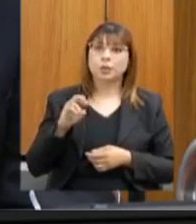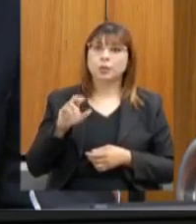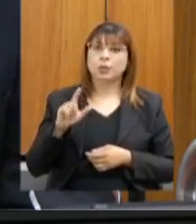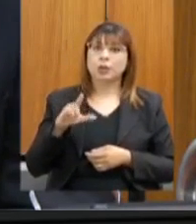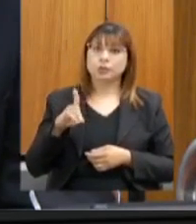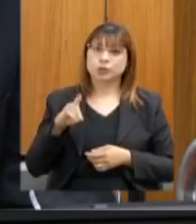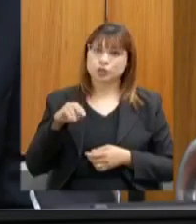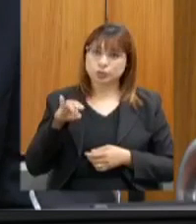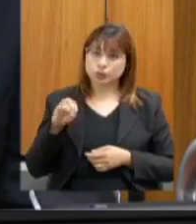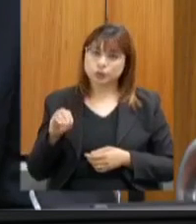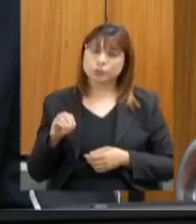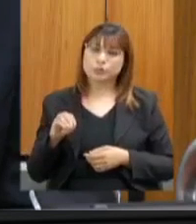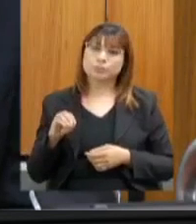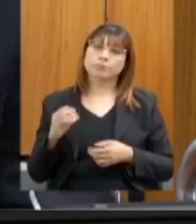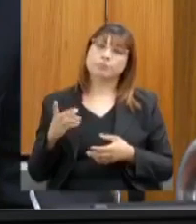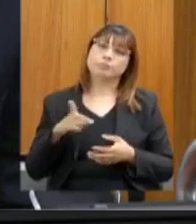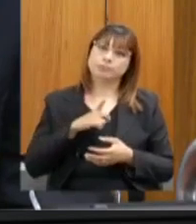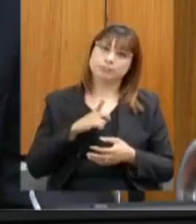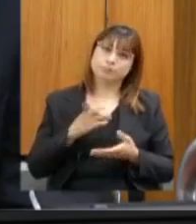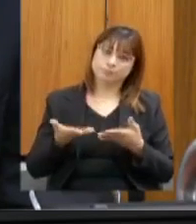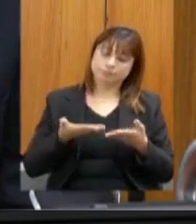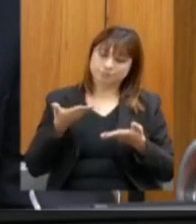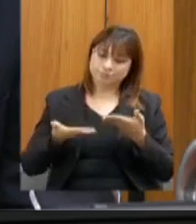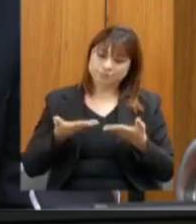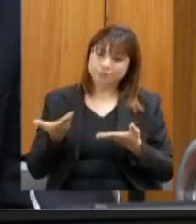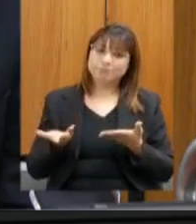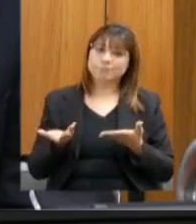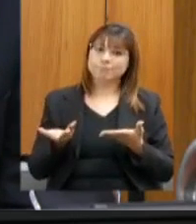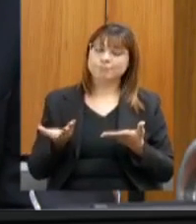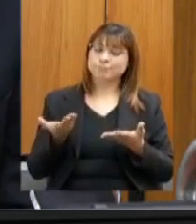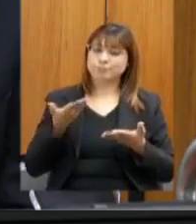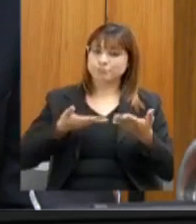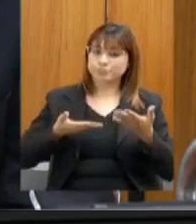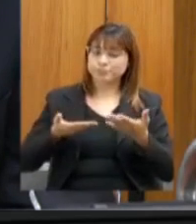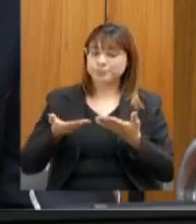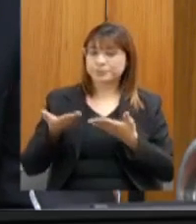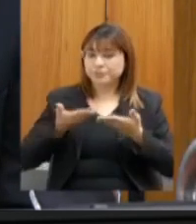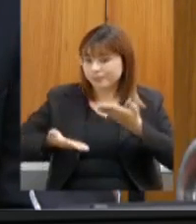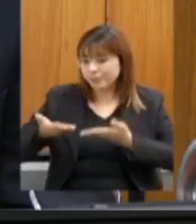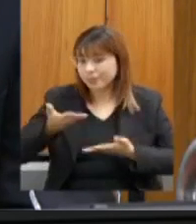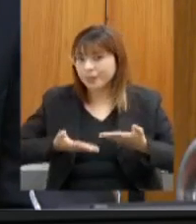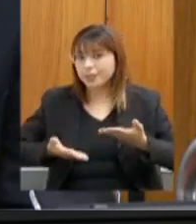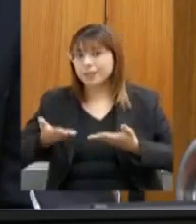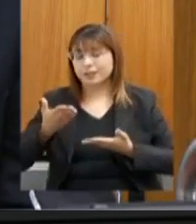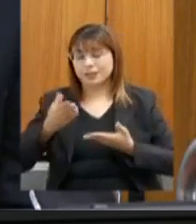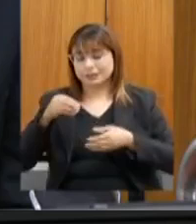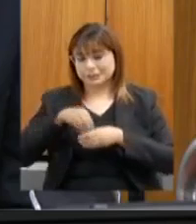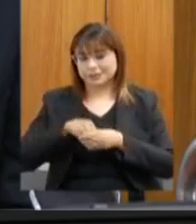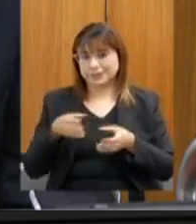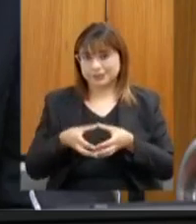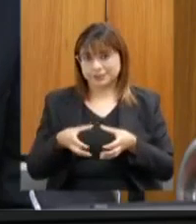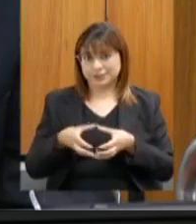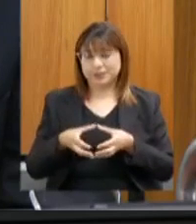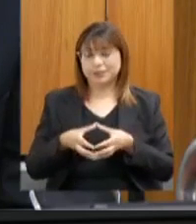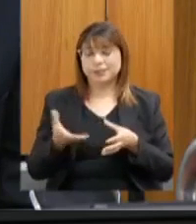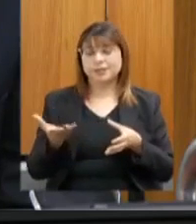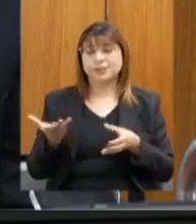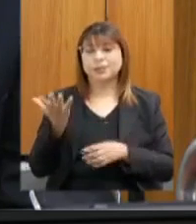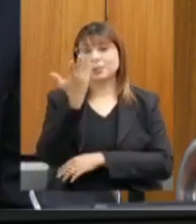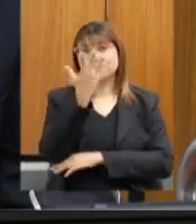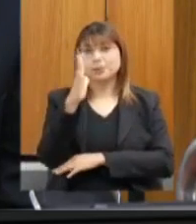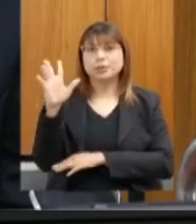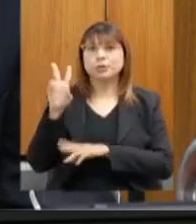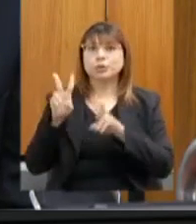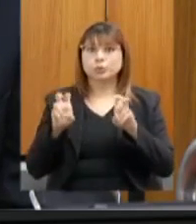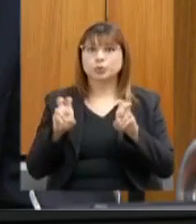tratado aqui, dentro, da secretaria, dentro da discussão dessa comissão do meio ambiente, a questão